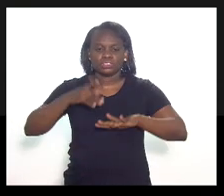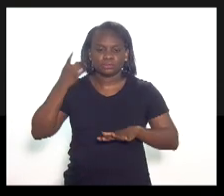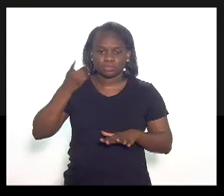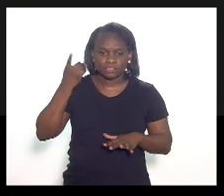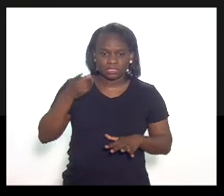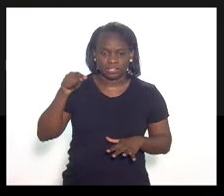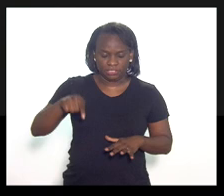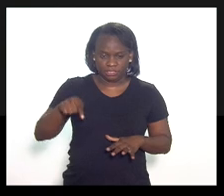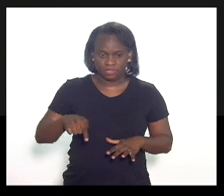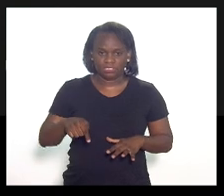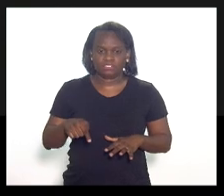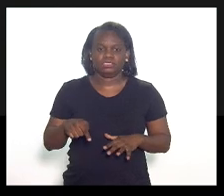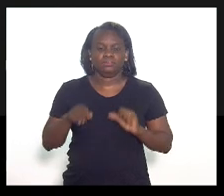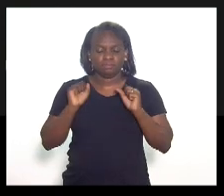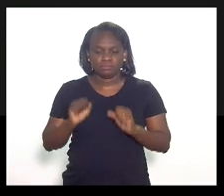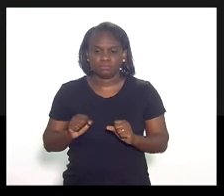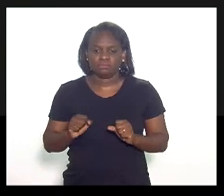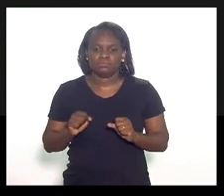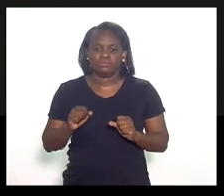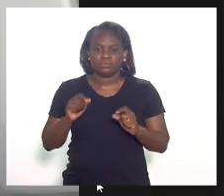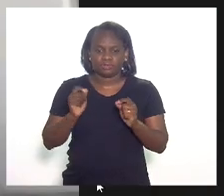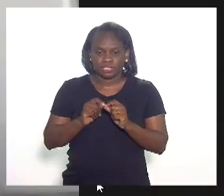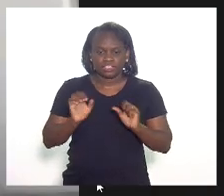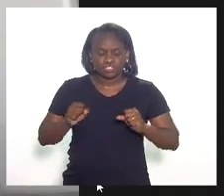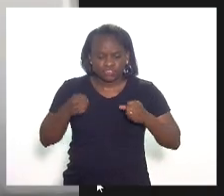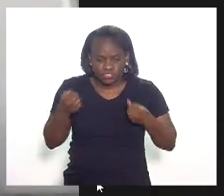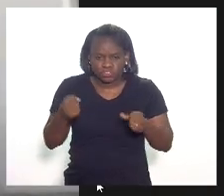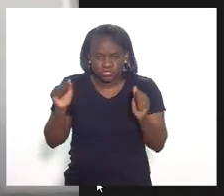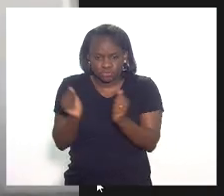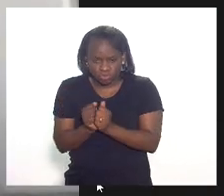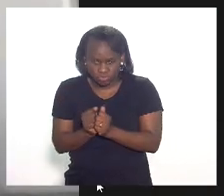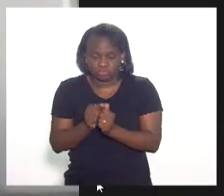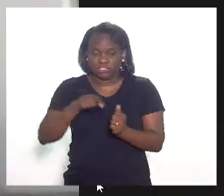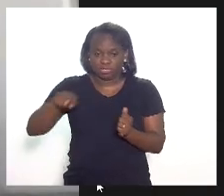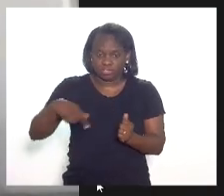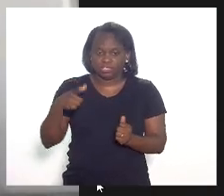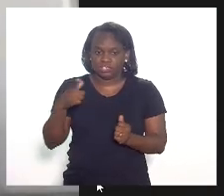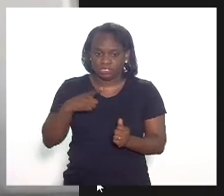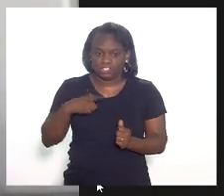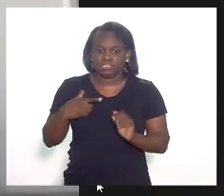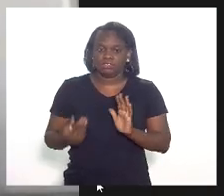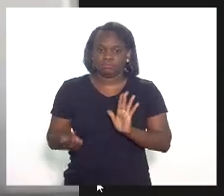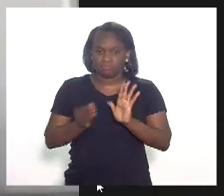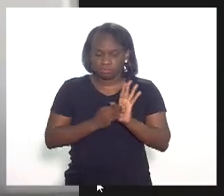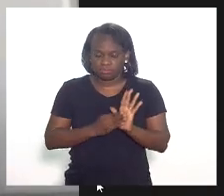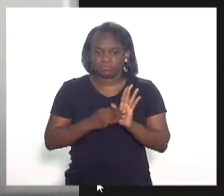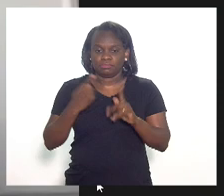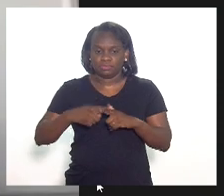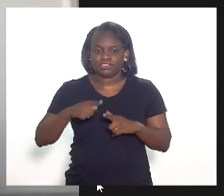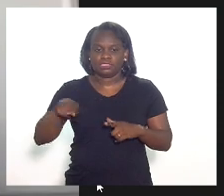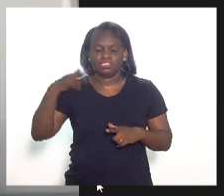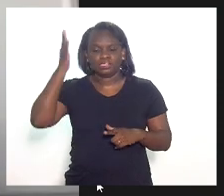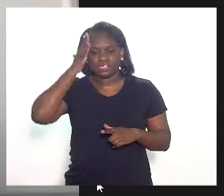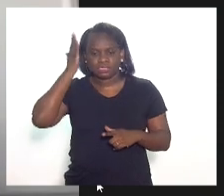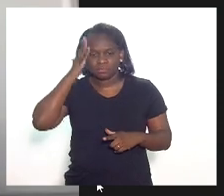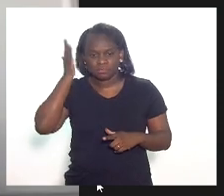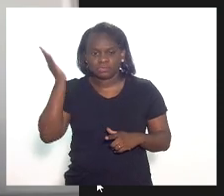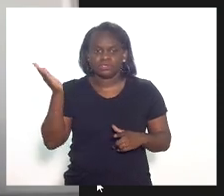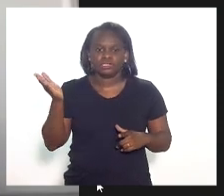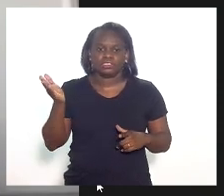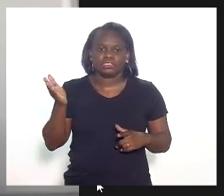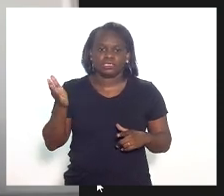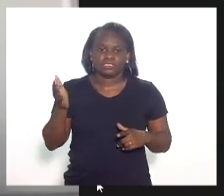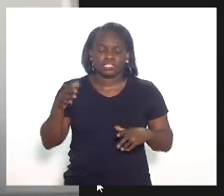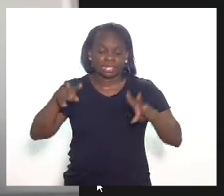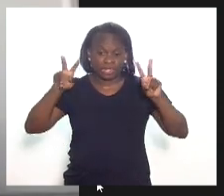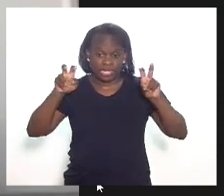deputadas dessa casa que possam aí fazer um esforço por junto para a gente trazer a pauta, porque a gente sabe que o tema sobre